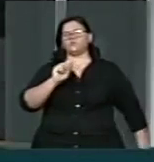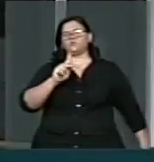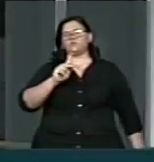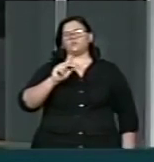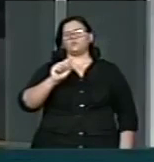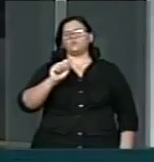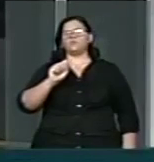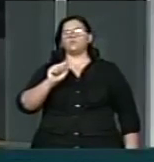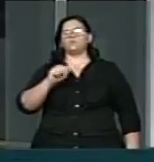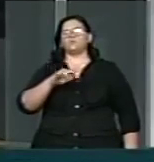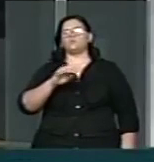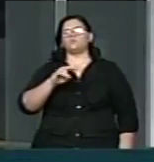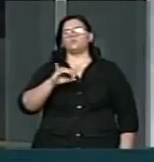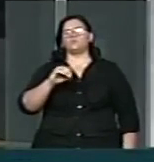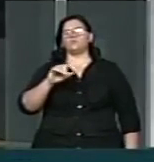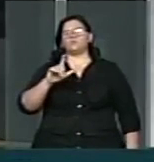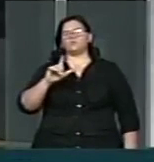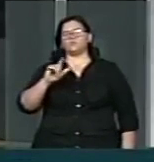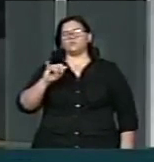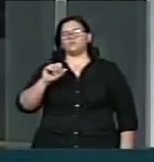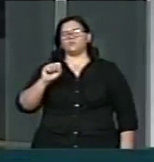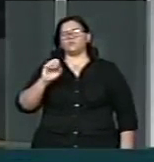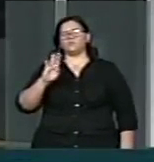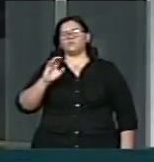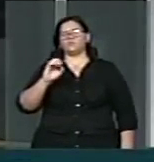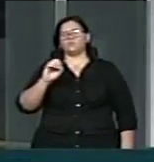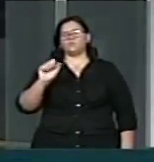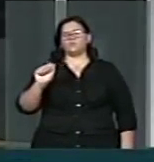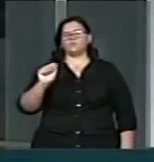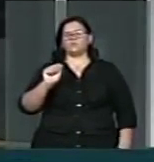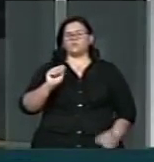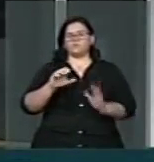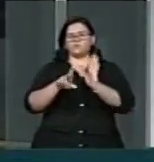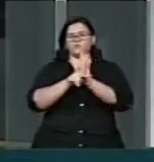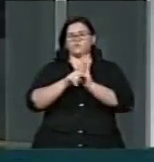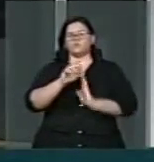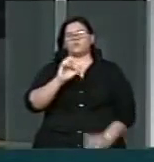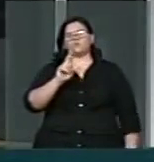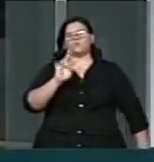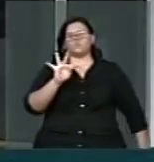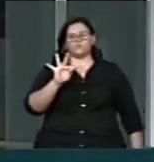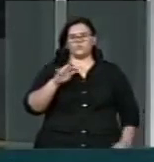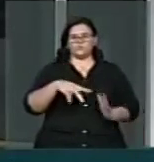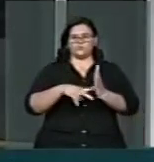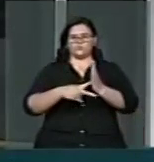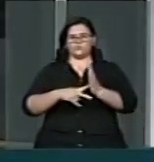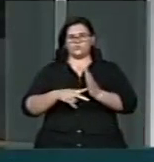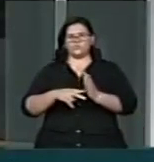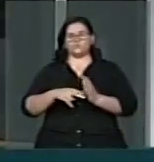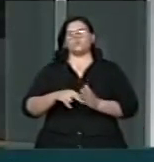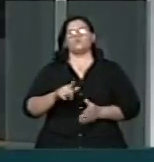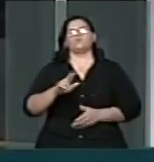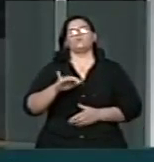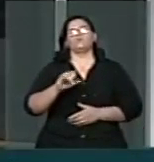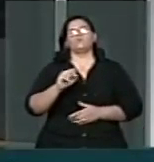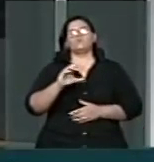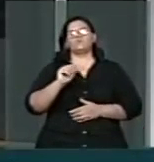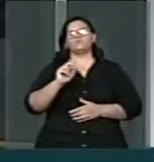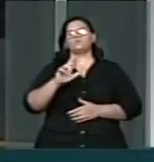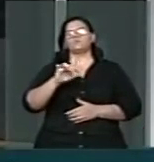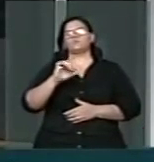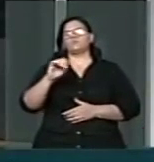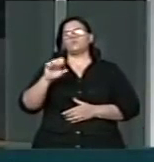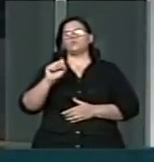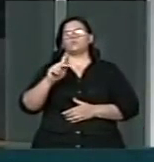Antônio Lisboa, representante da Central Única dos Trabalhadores, a CUT. Luiz Carlos Prates, plancha Central Sindical